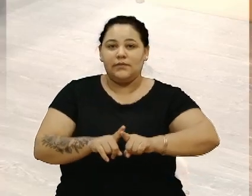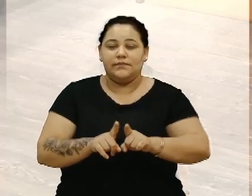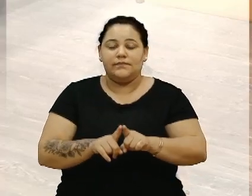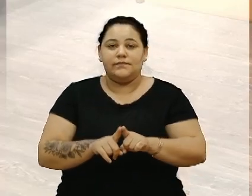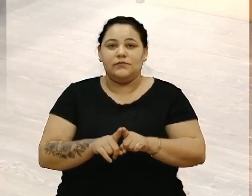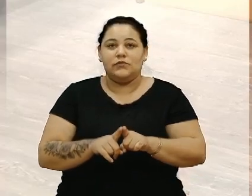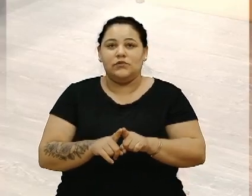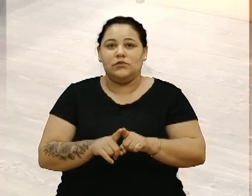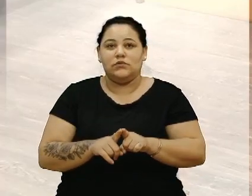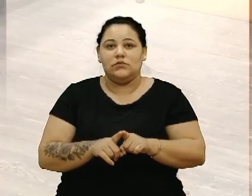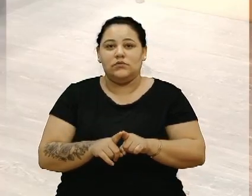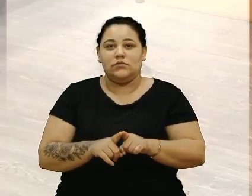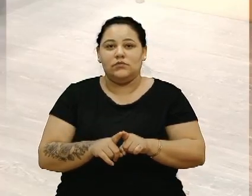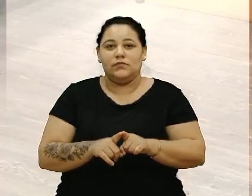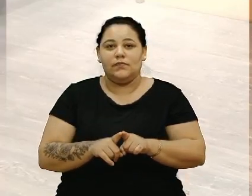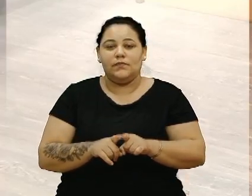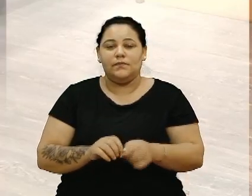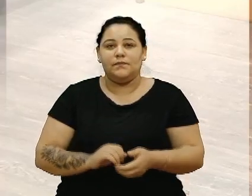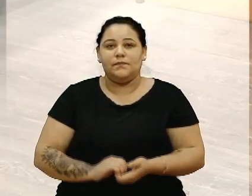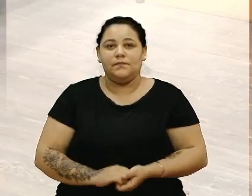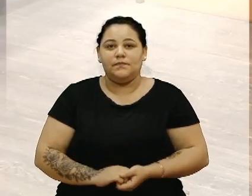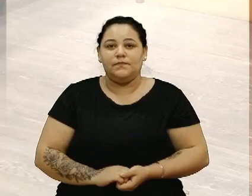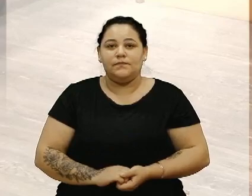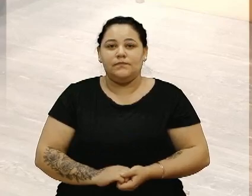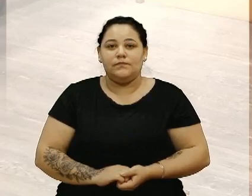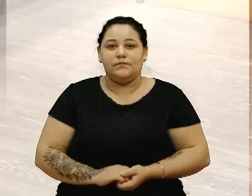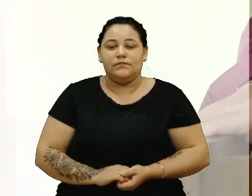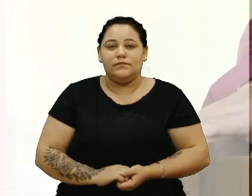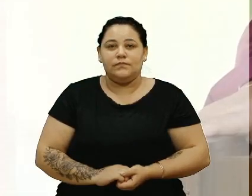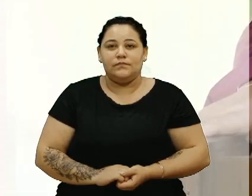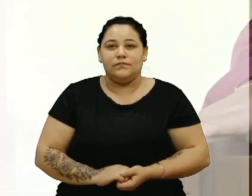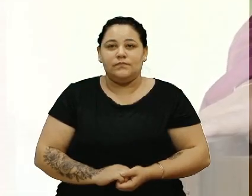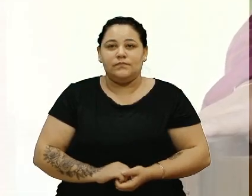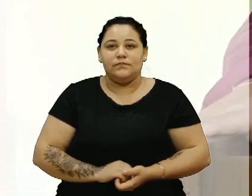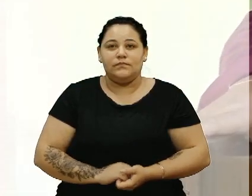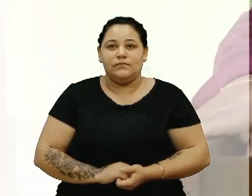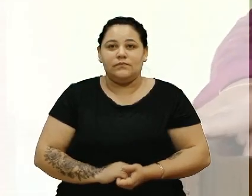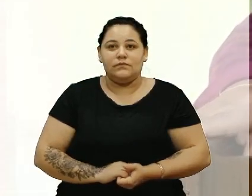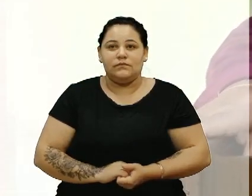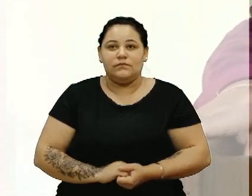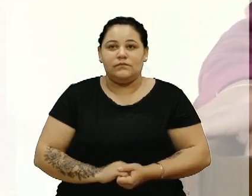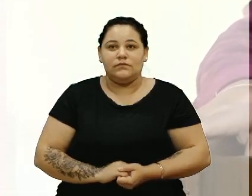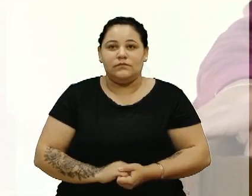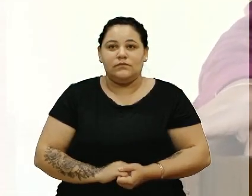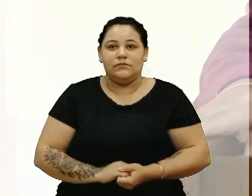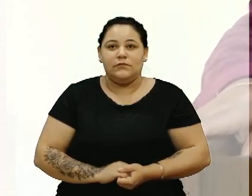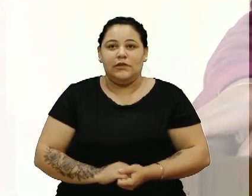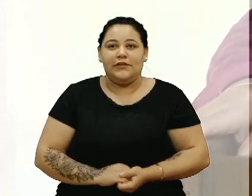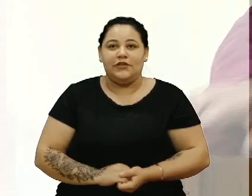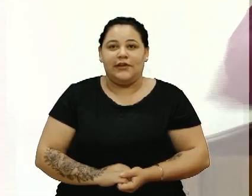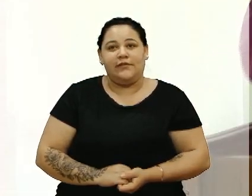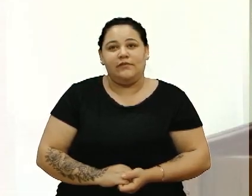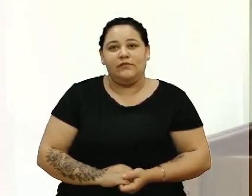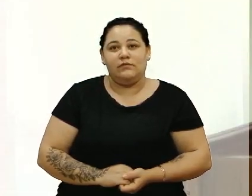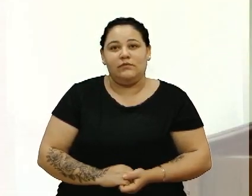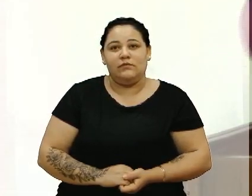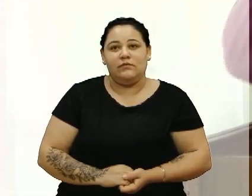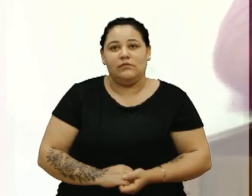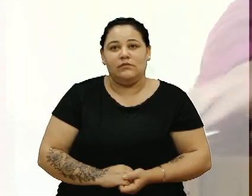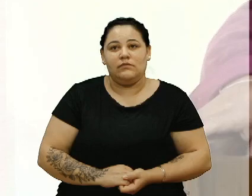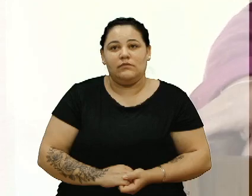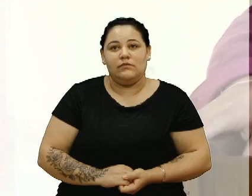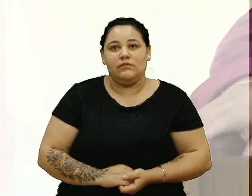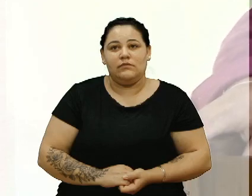digo que se tivesse